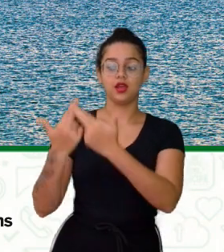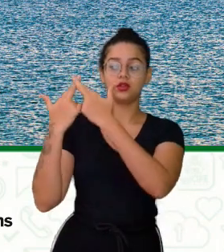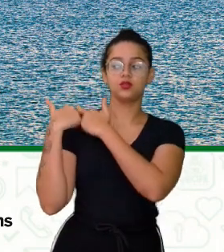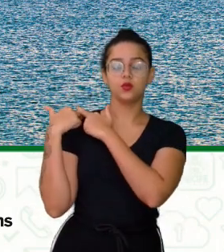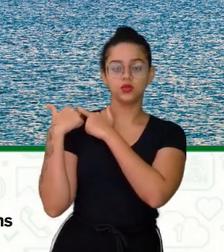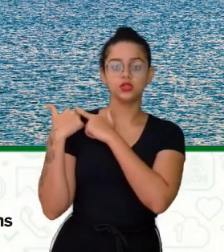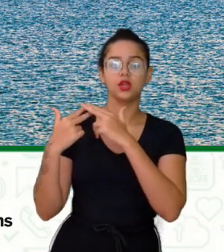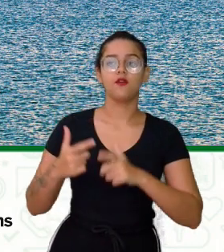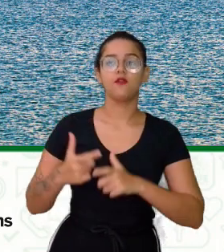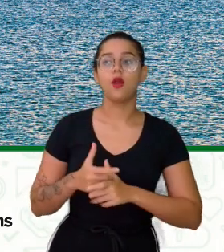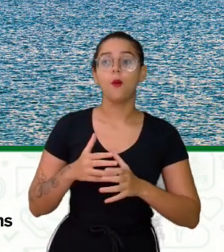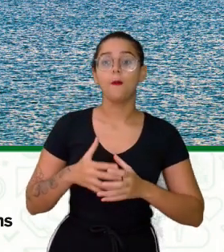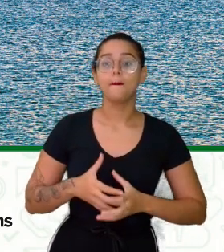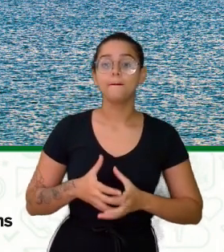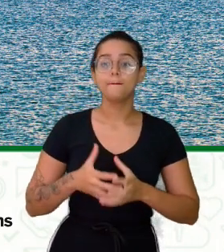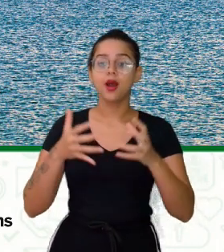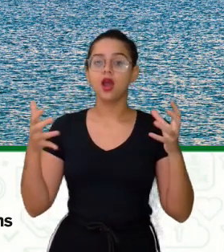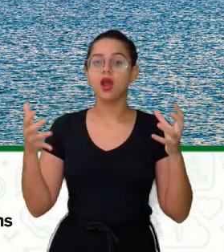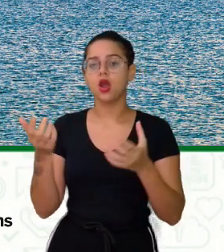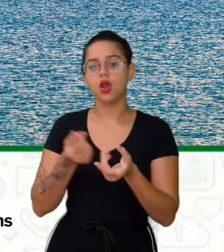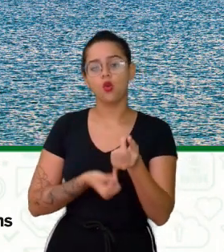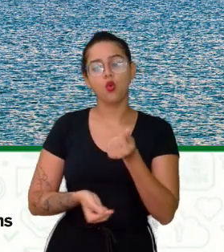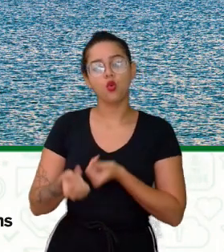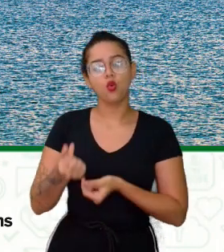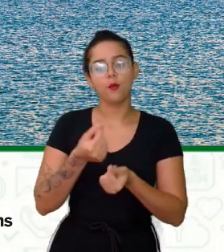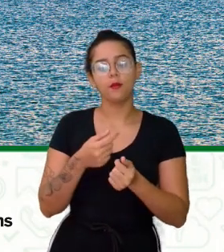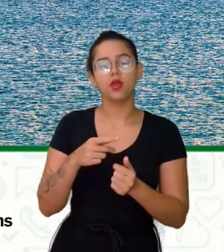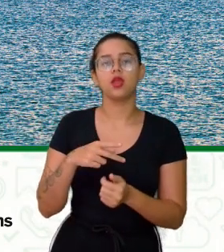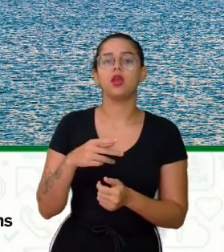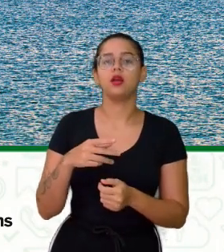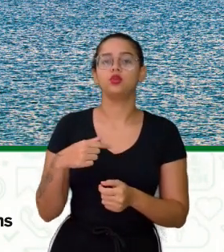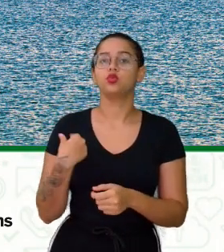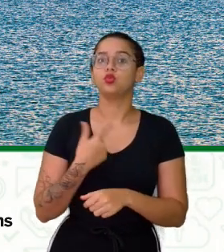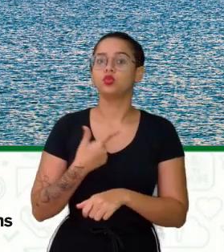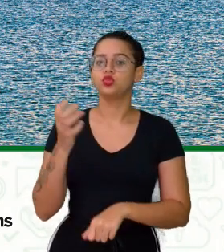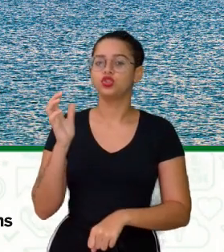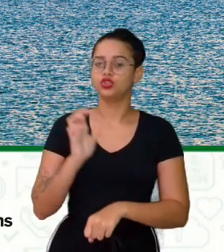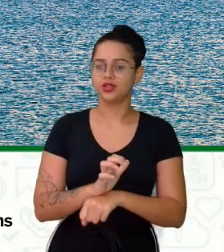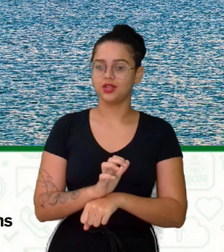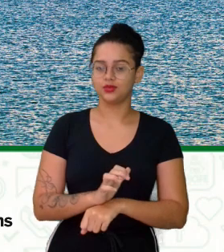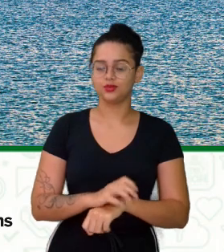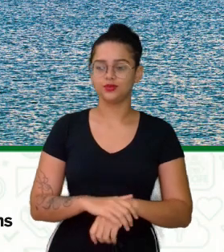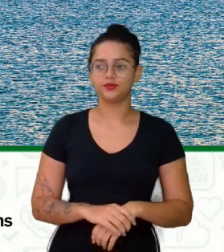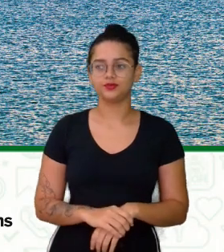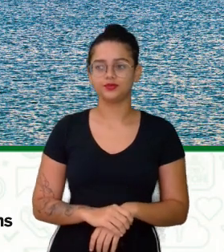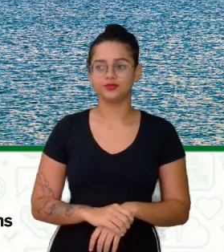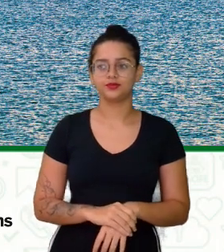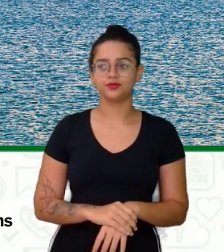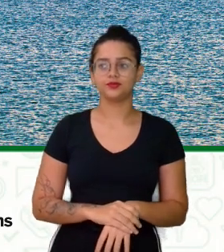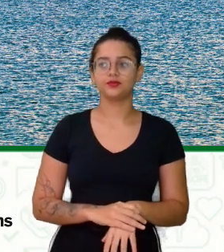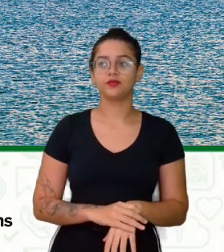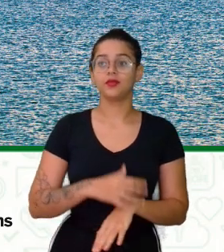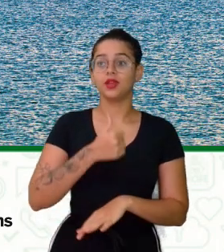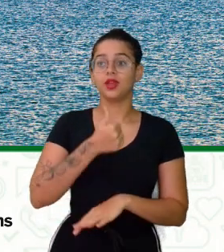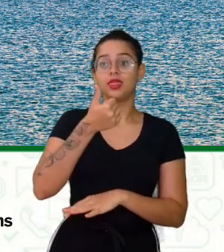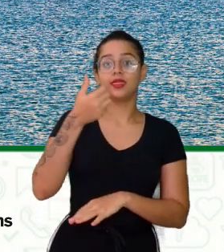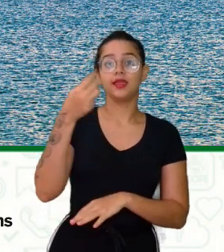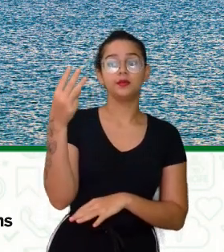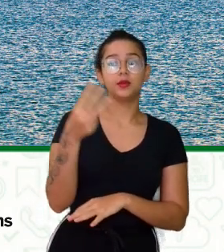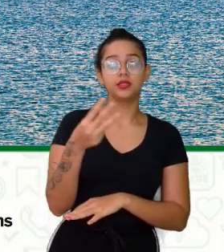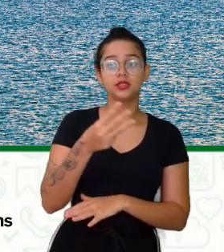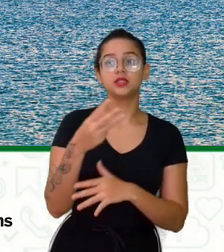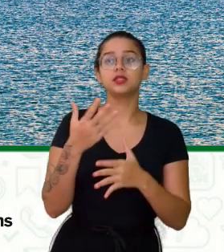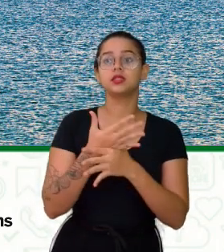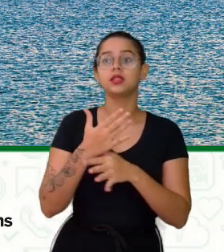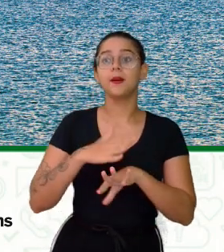Pela maior parte Econômica Do nosso Estado Sendo aí A décima terceira